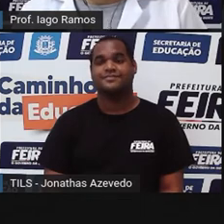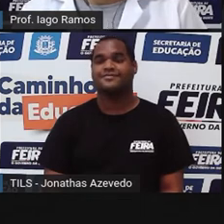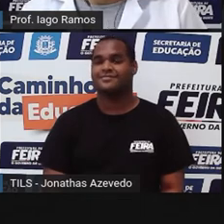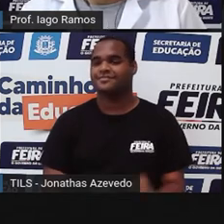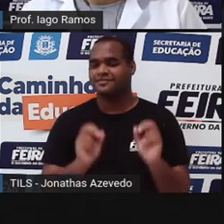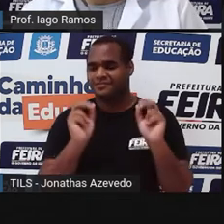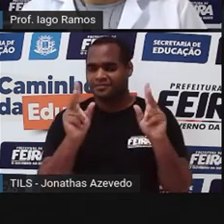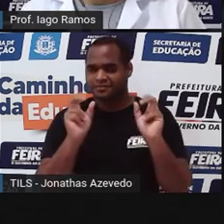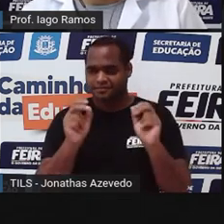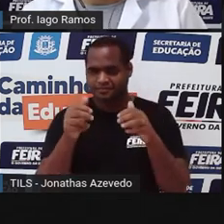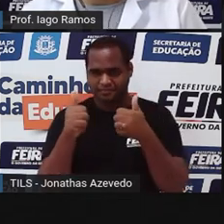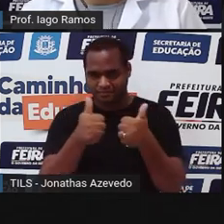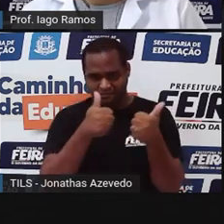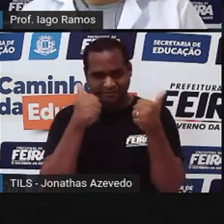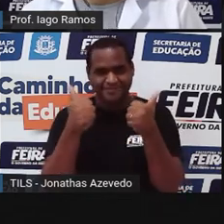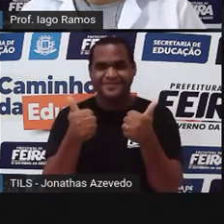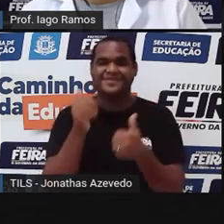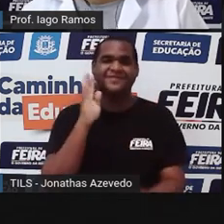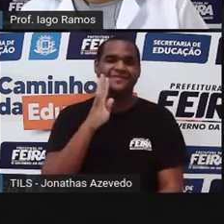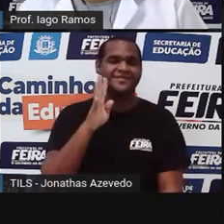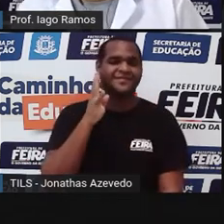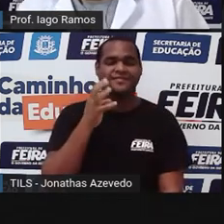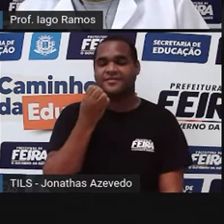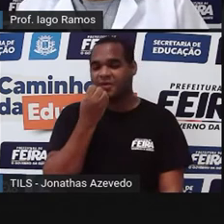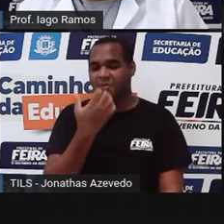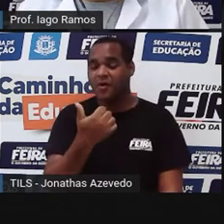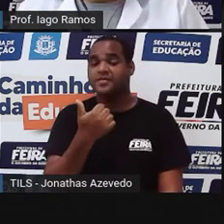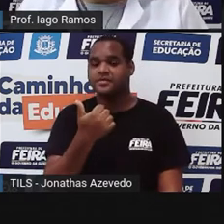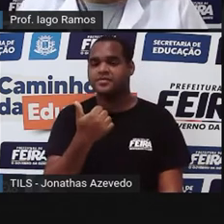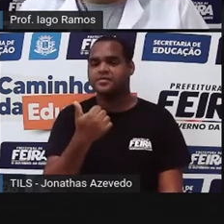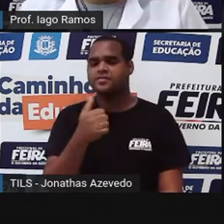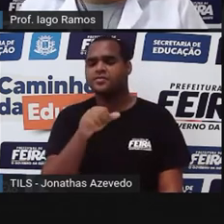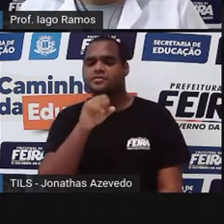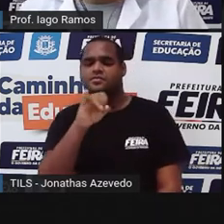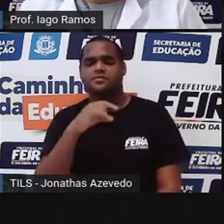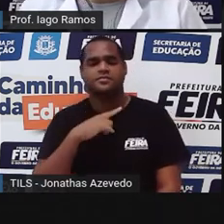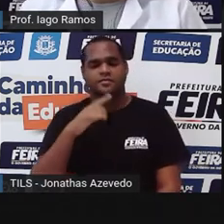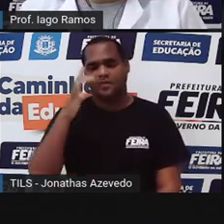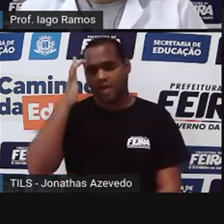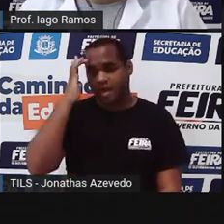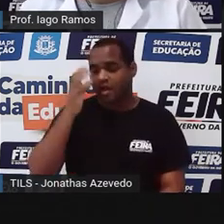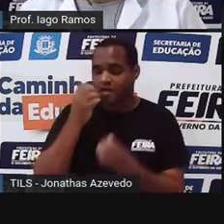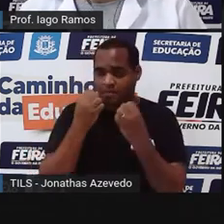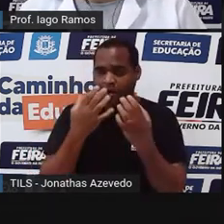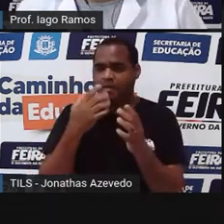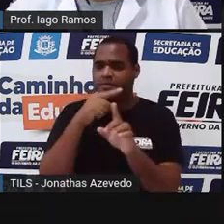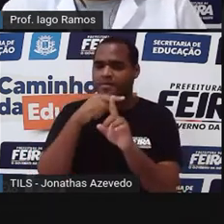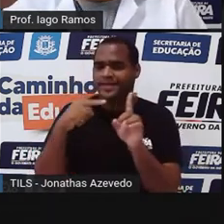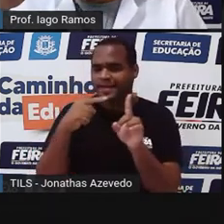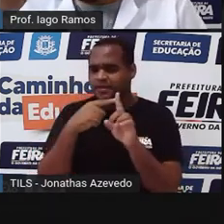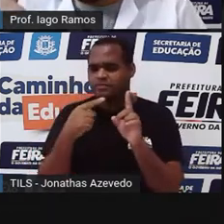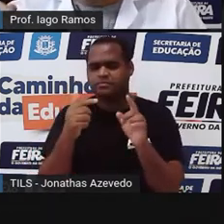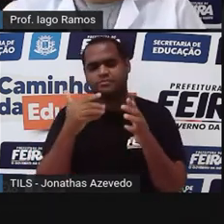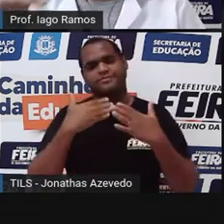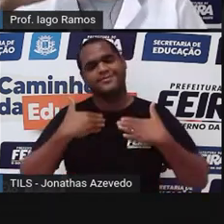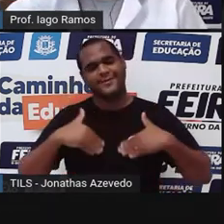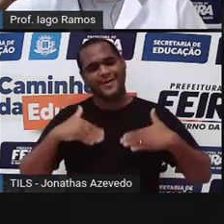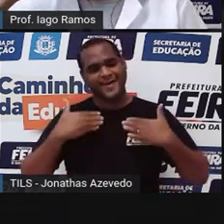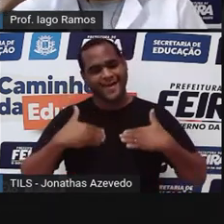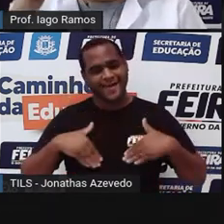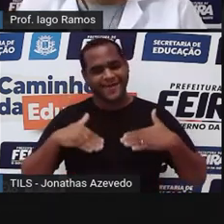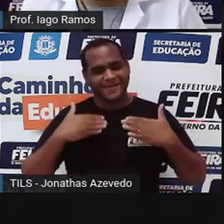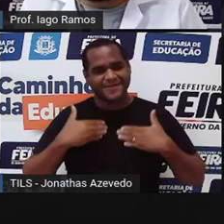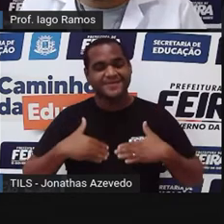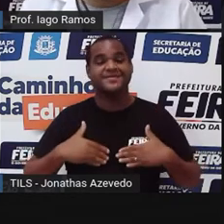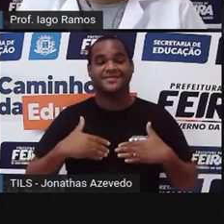Pronto, belezinha, bacana. Bom, se você acha que foi pouco ou foi metade, fica calmo, fica